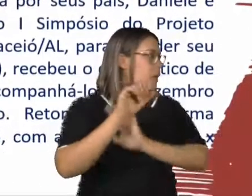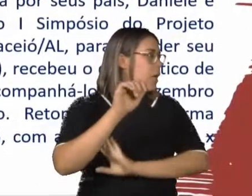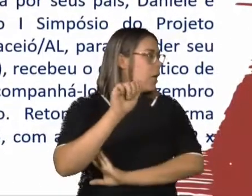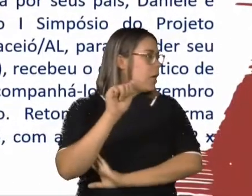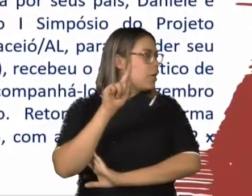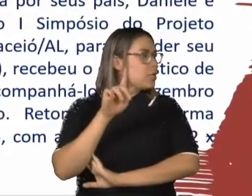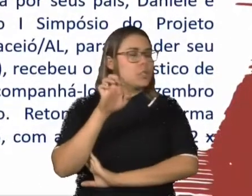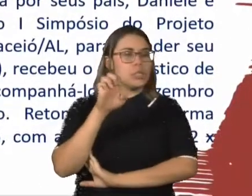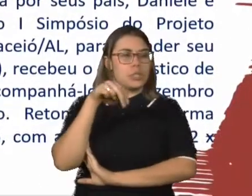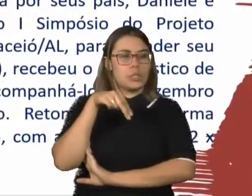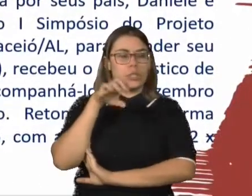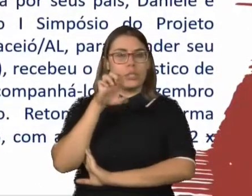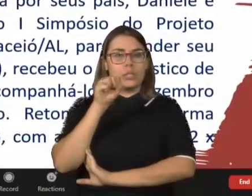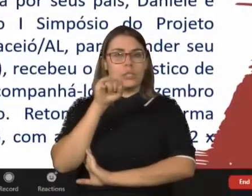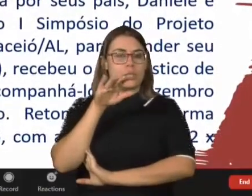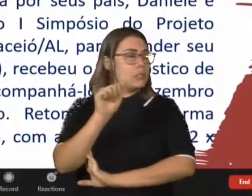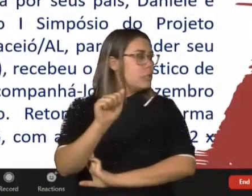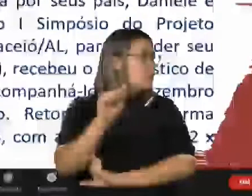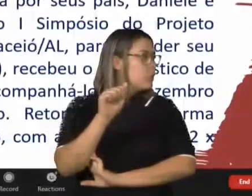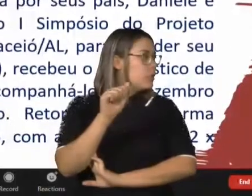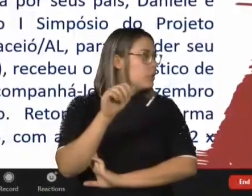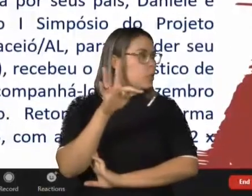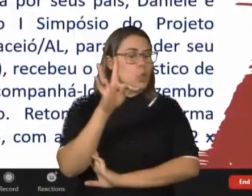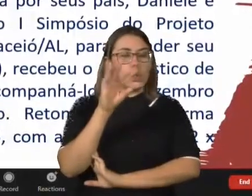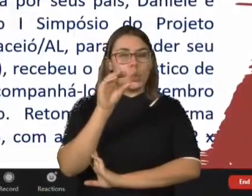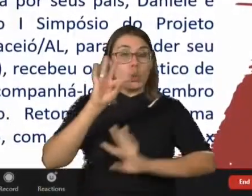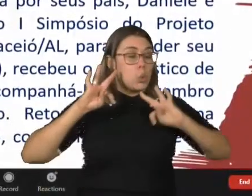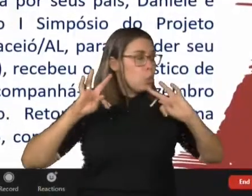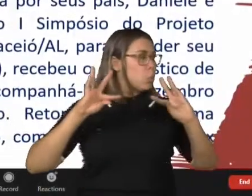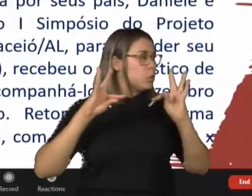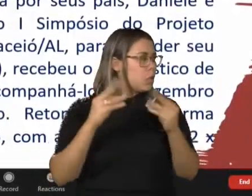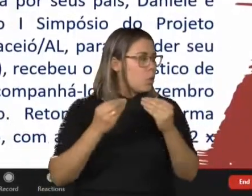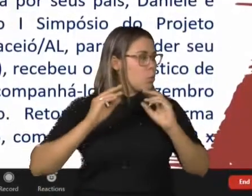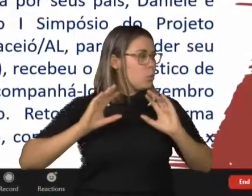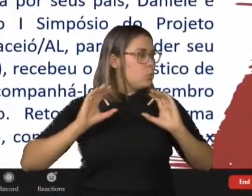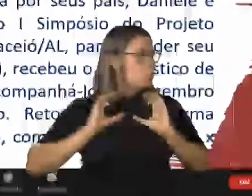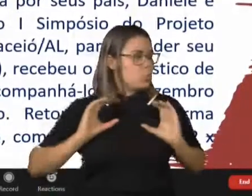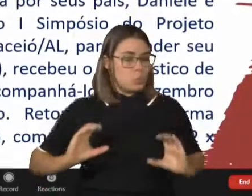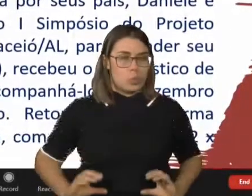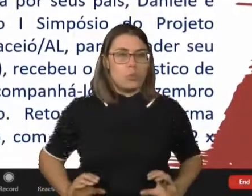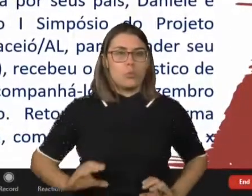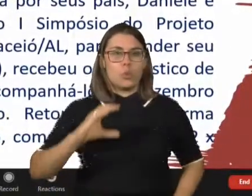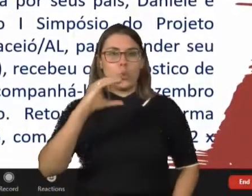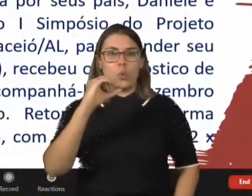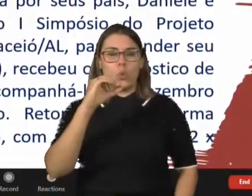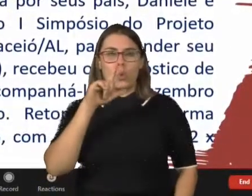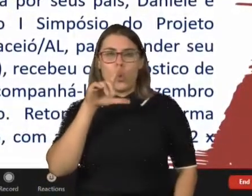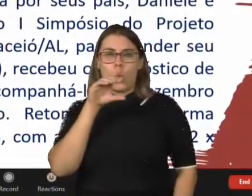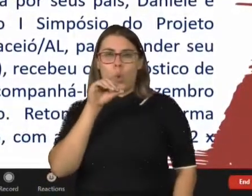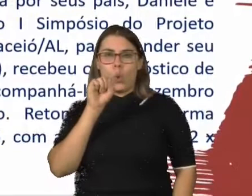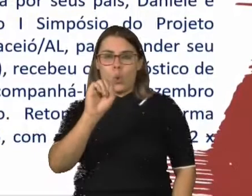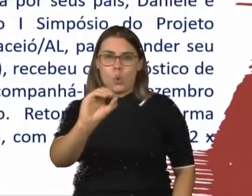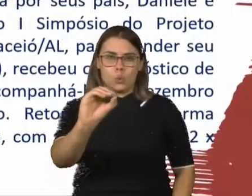Eu vou explicar lá na frente o que é a agenologia total do corpo caloso. Comecei a acompanhá-lo em dezembro de 2014, havendo período de